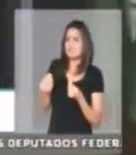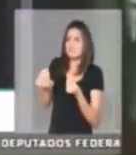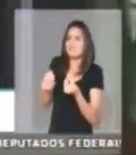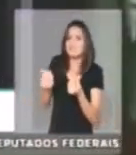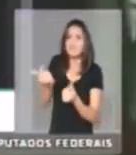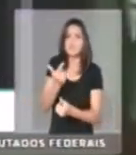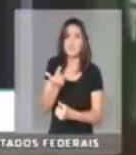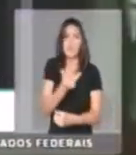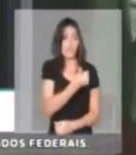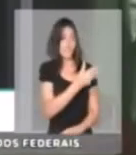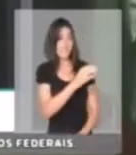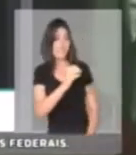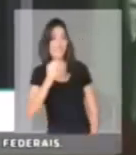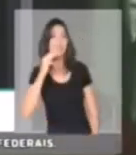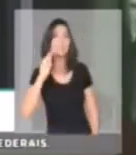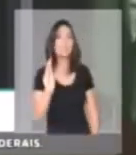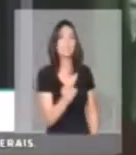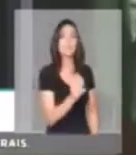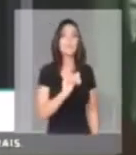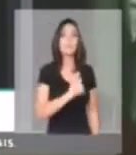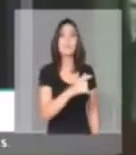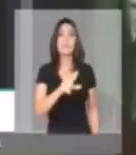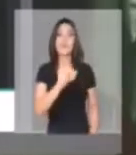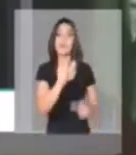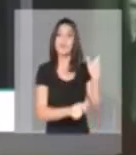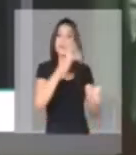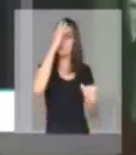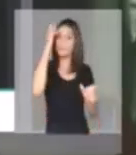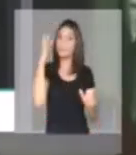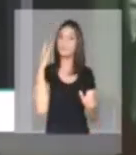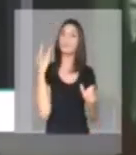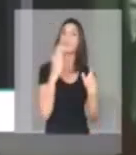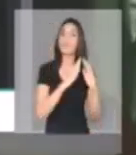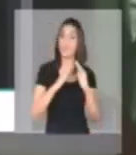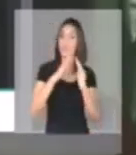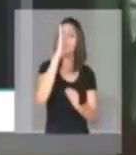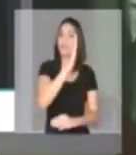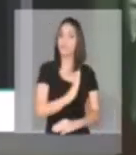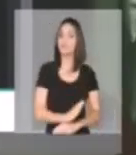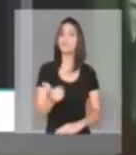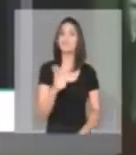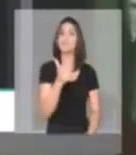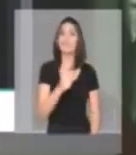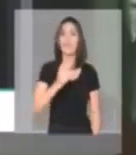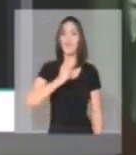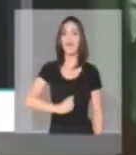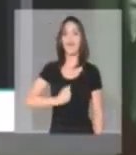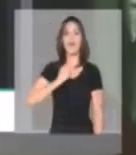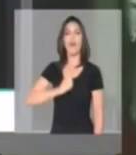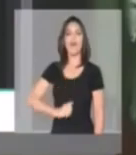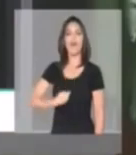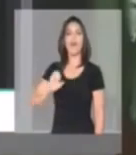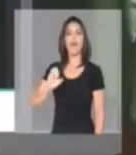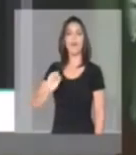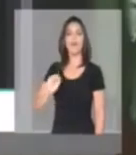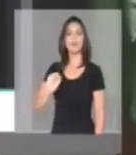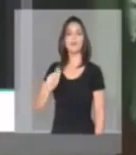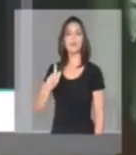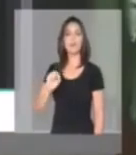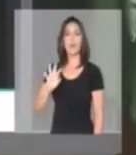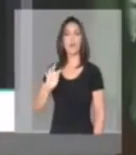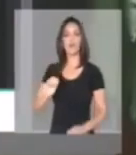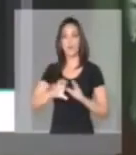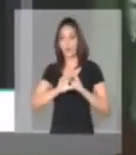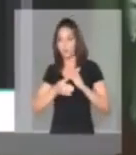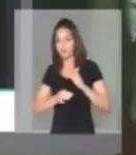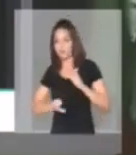de brasileiros sequer têm o seu esgoto coletado que sá tratado. Enquanto a gente fica fazendo ou situação pela